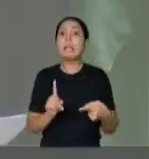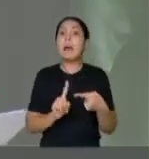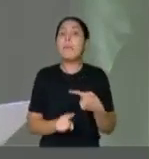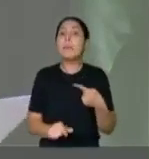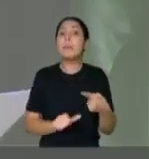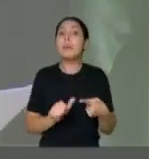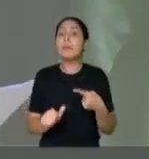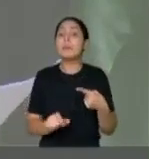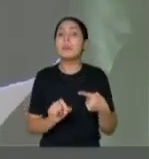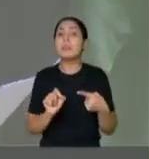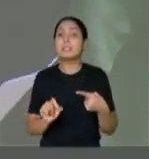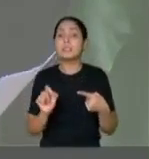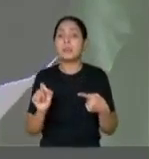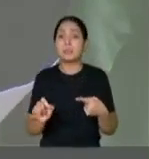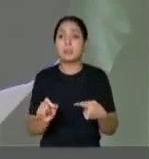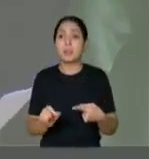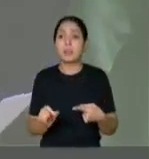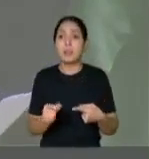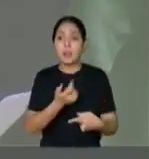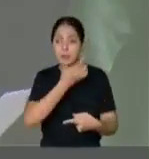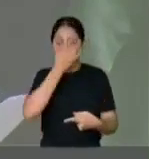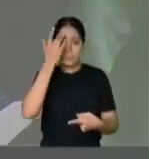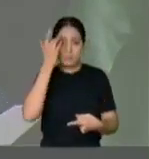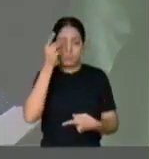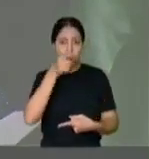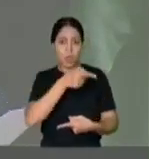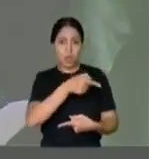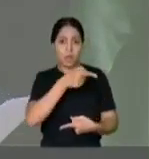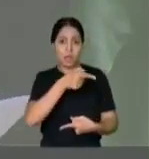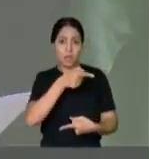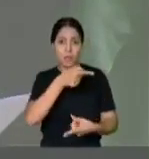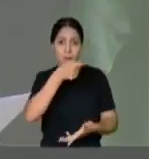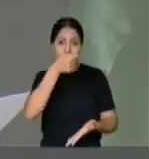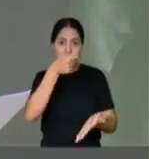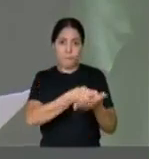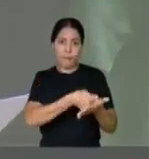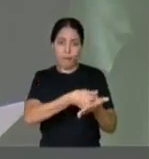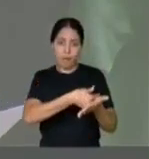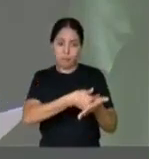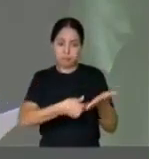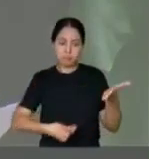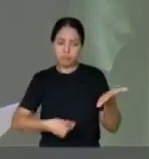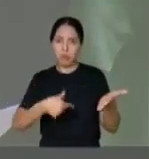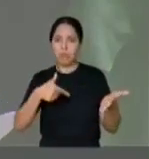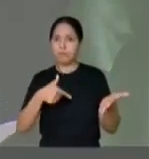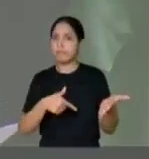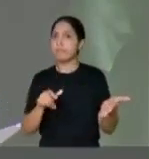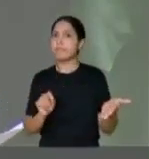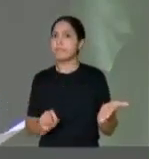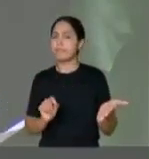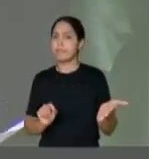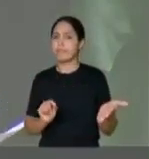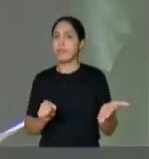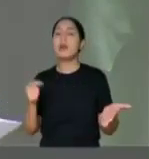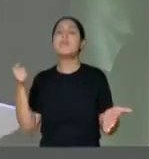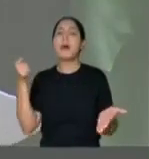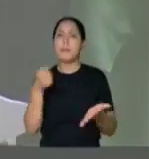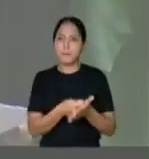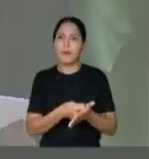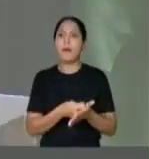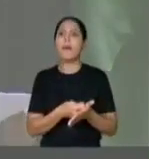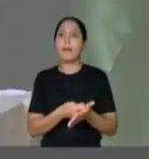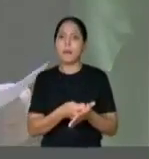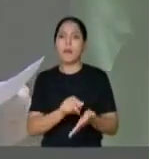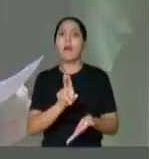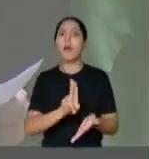delas é passar ao consumidor a conta. O consumidor passará a pagar pelo uso